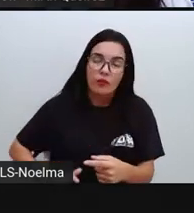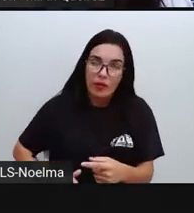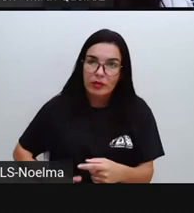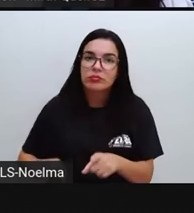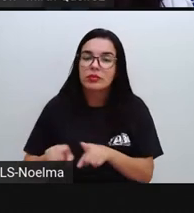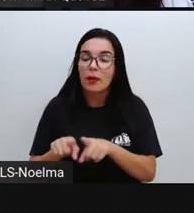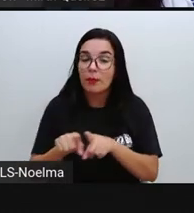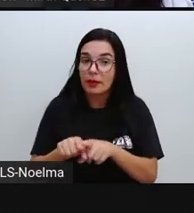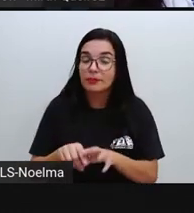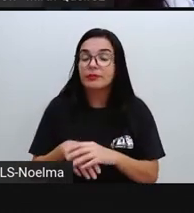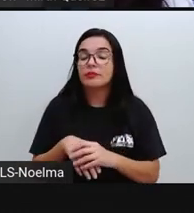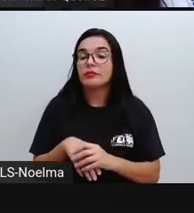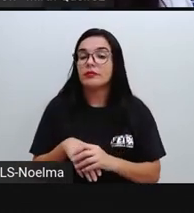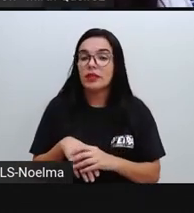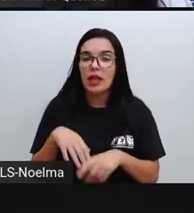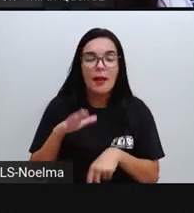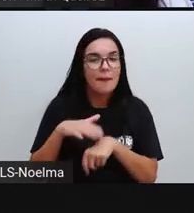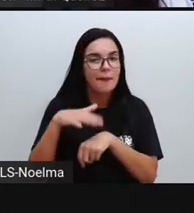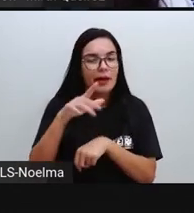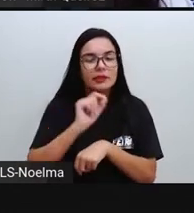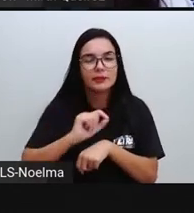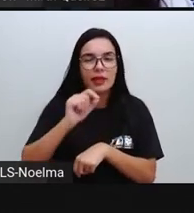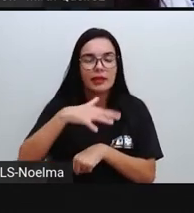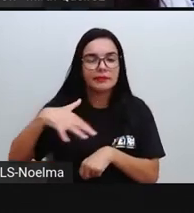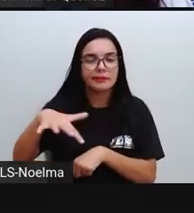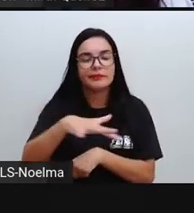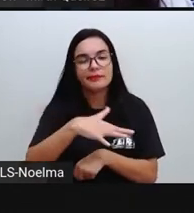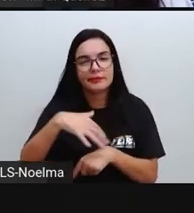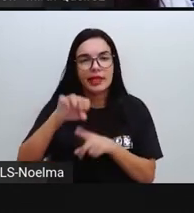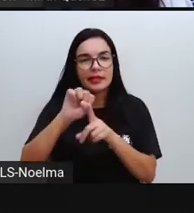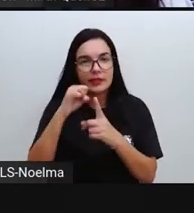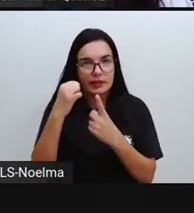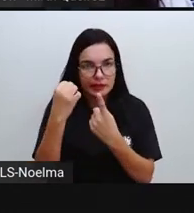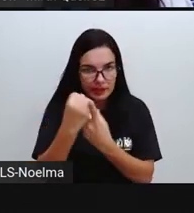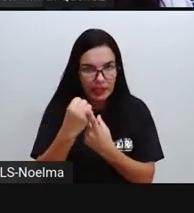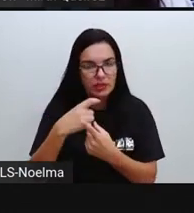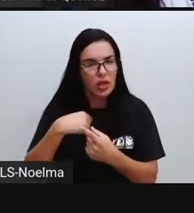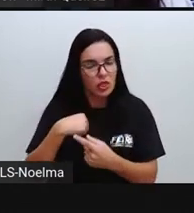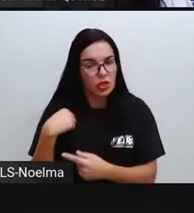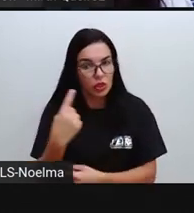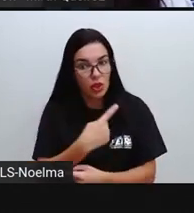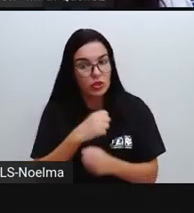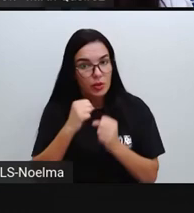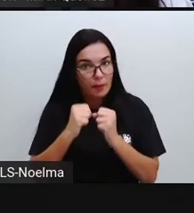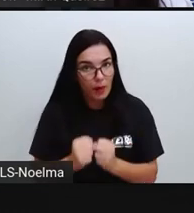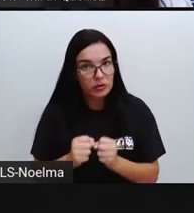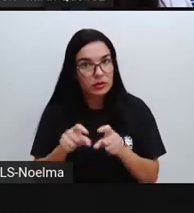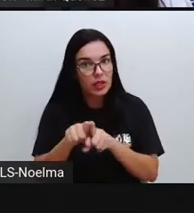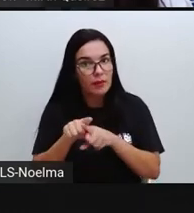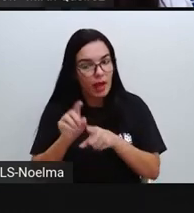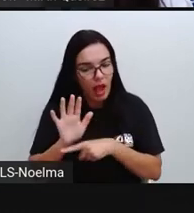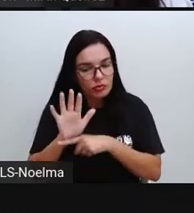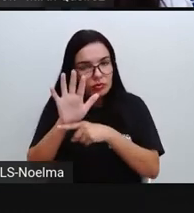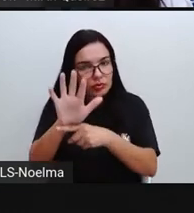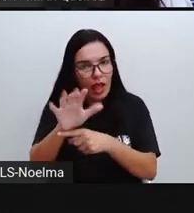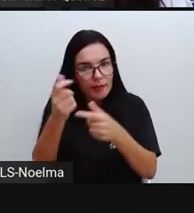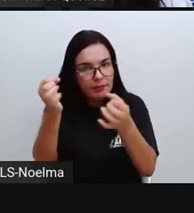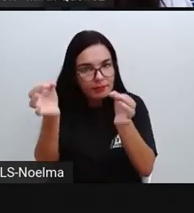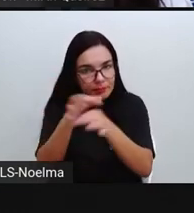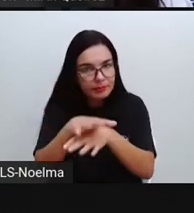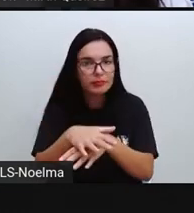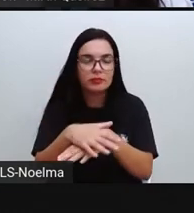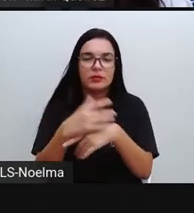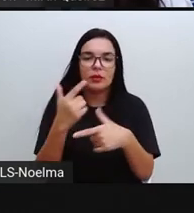mas tem algumas ações também que têm a ver com a gente, que a gente pode estar colaborando aí, contribuindo para o enfrentamento desses